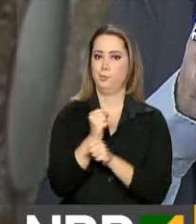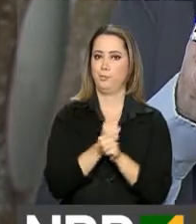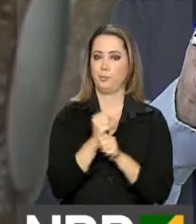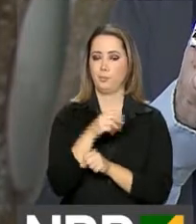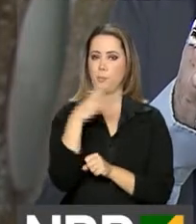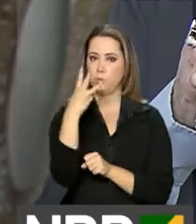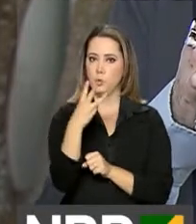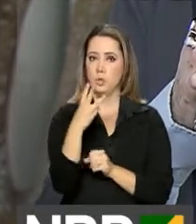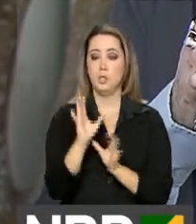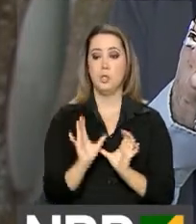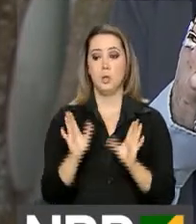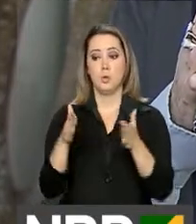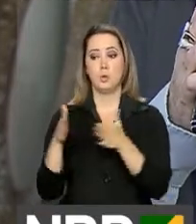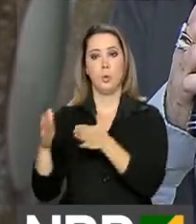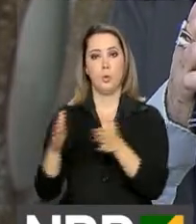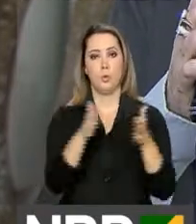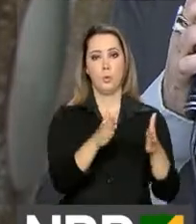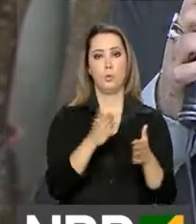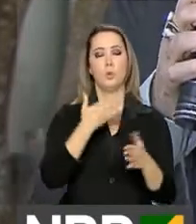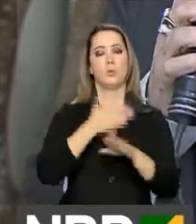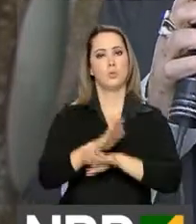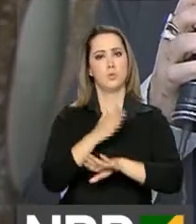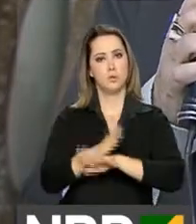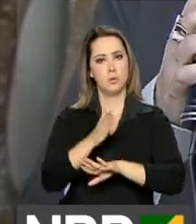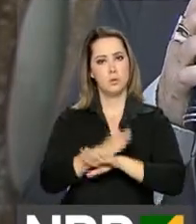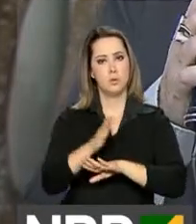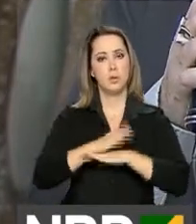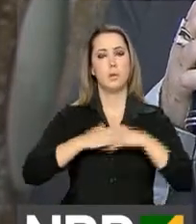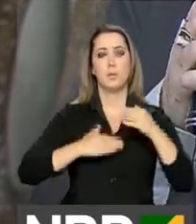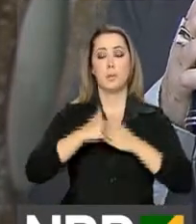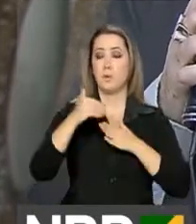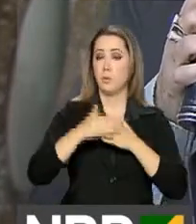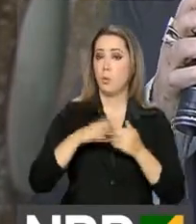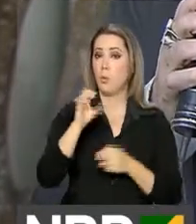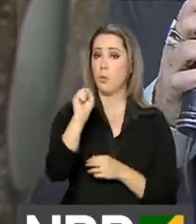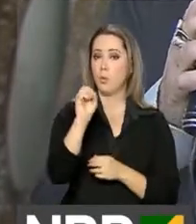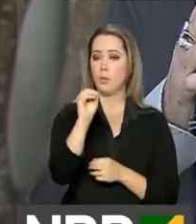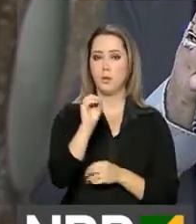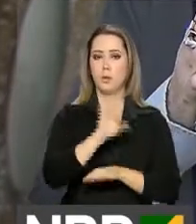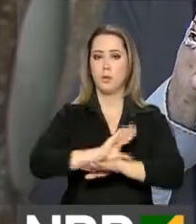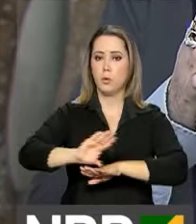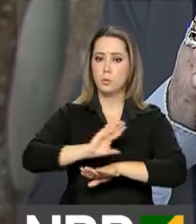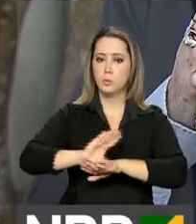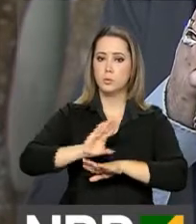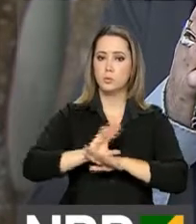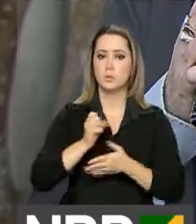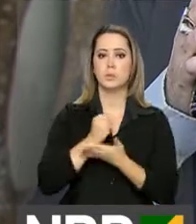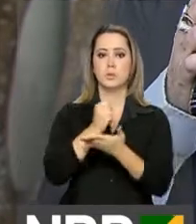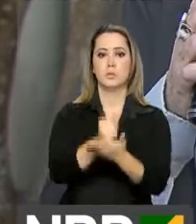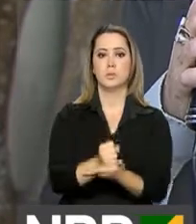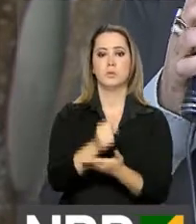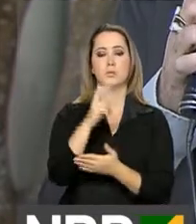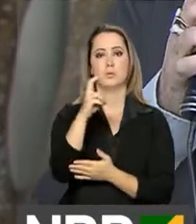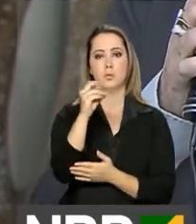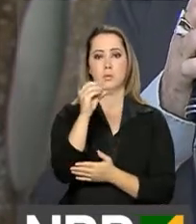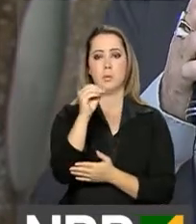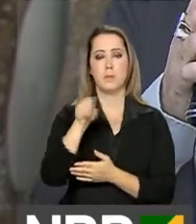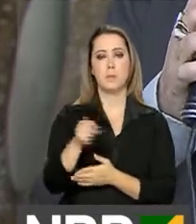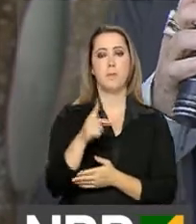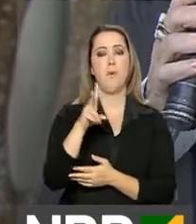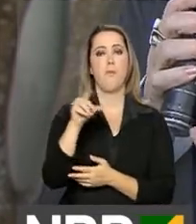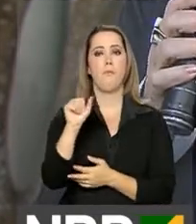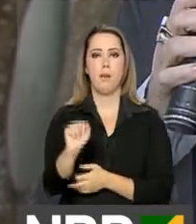3 lotes de qualificação profissional em 80 cursos diferentes. Nessa primeira fase, estão disponíveis 500 mil